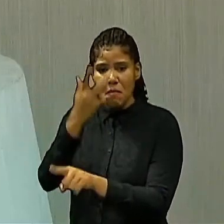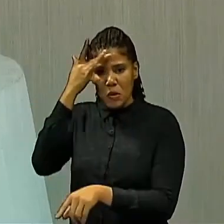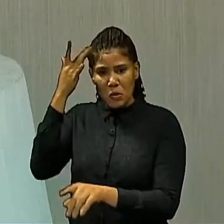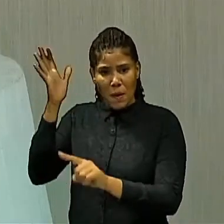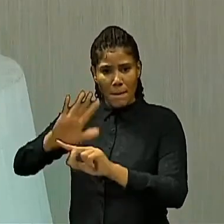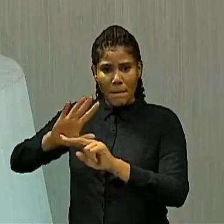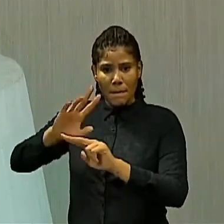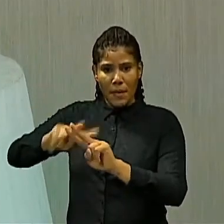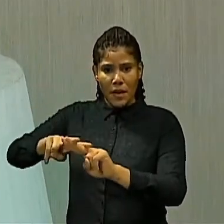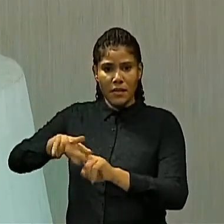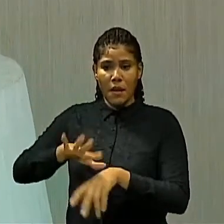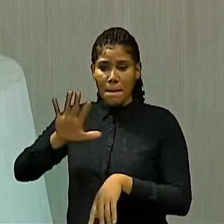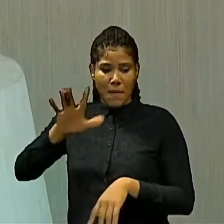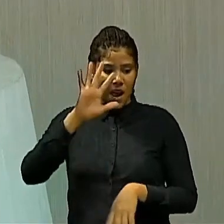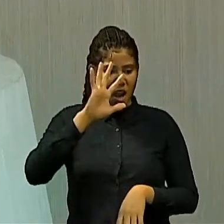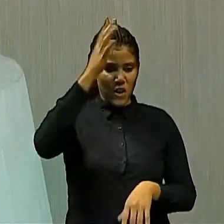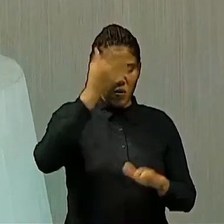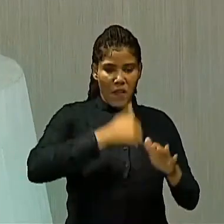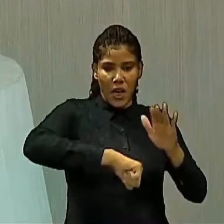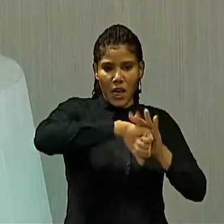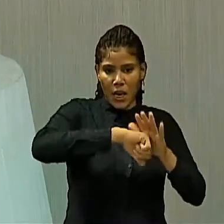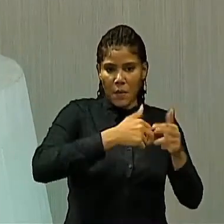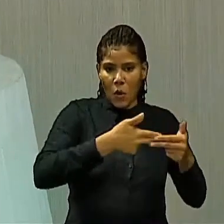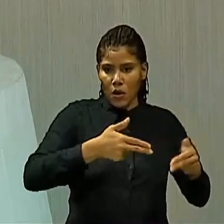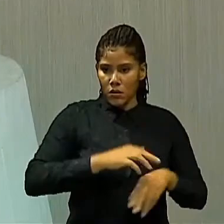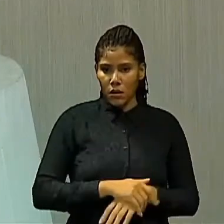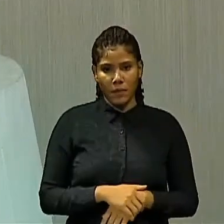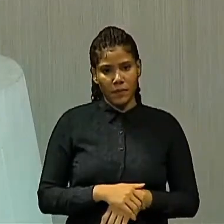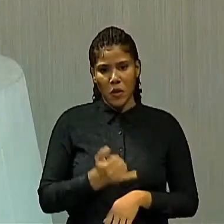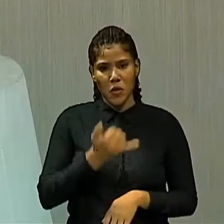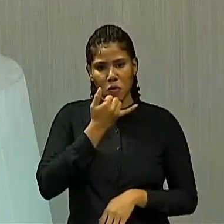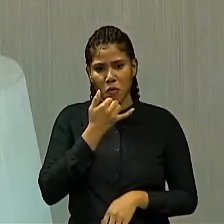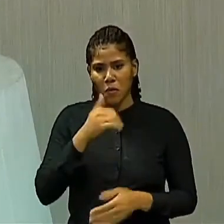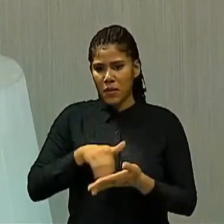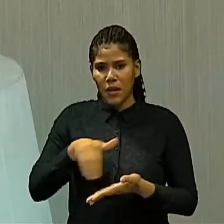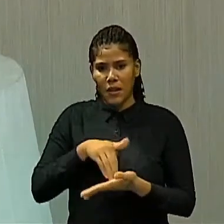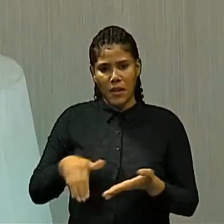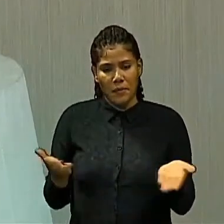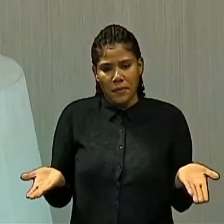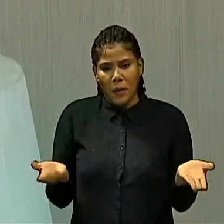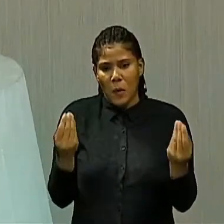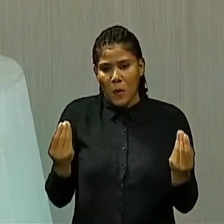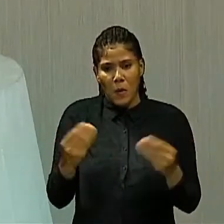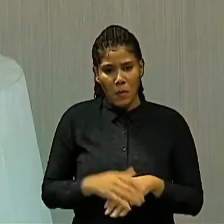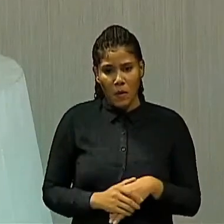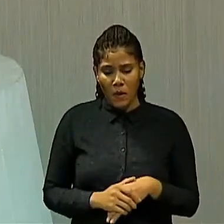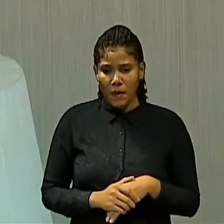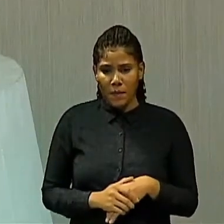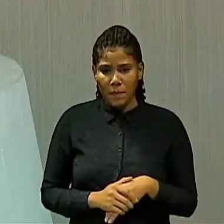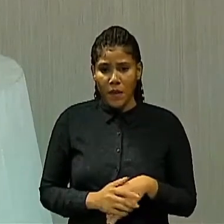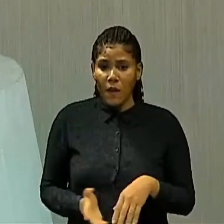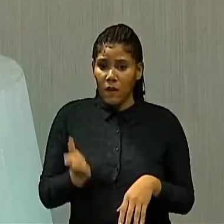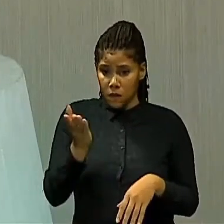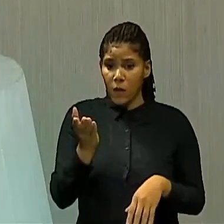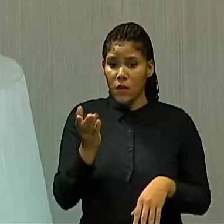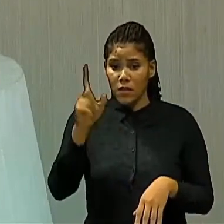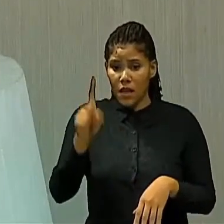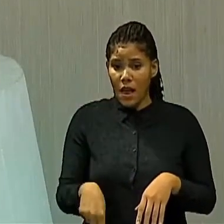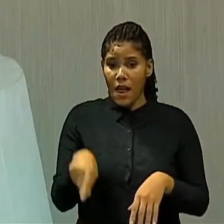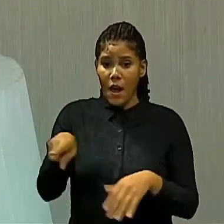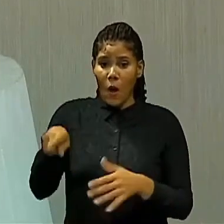transformar o Estado do Ceará, todo poderoso secretário Samuel Elânio. Vossa Excelência é